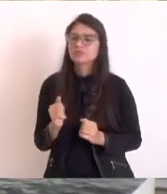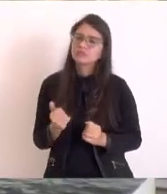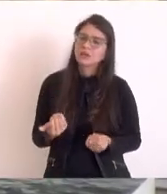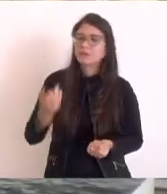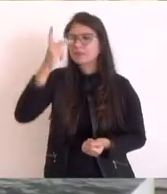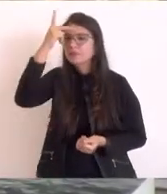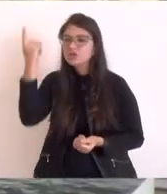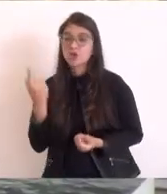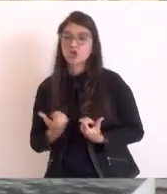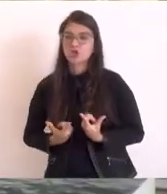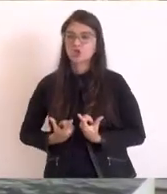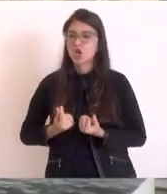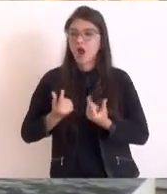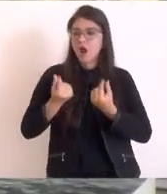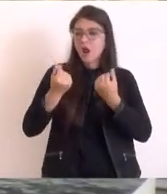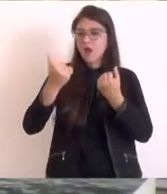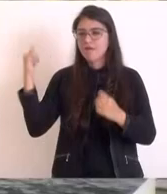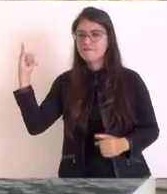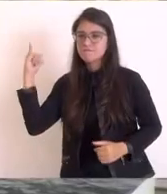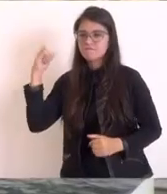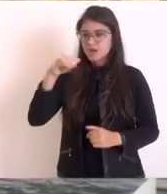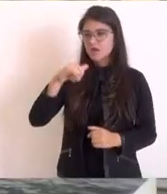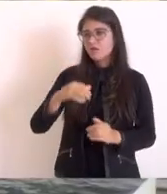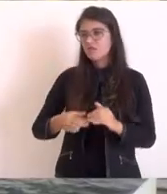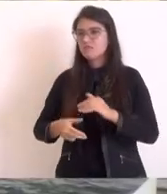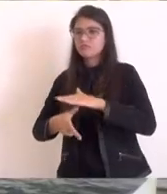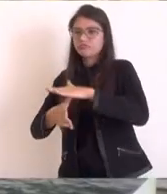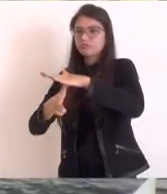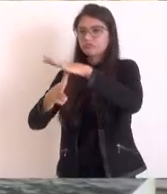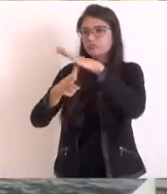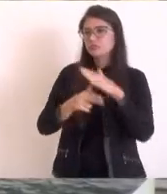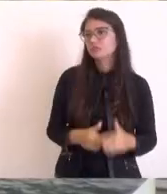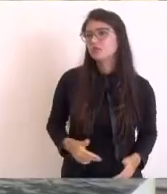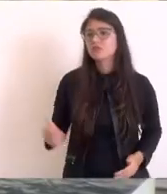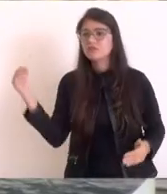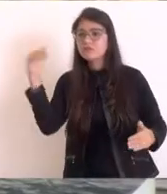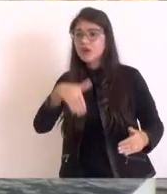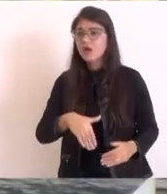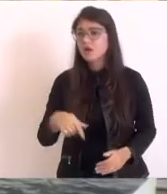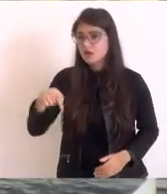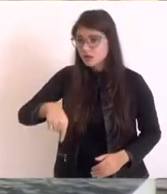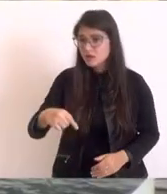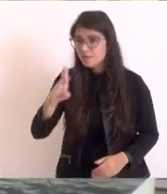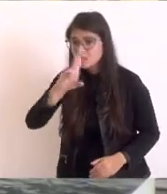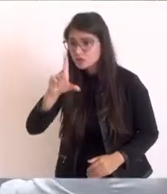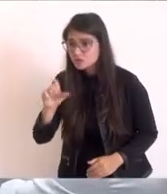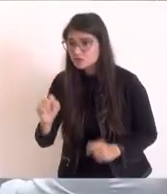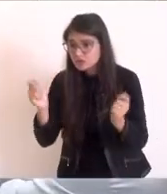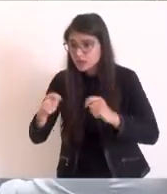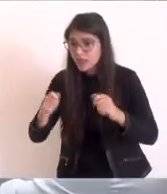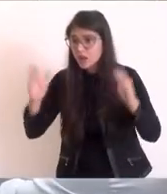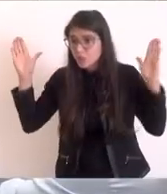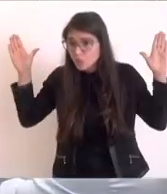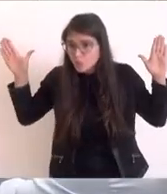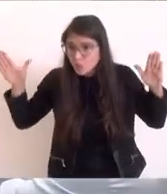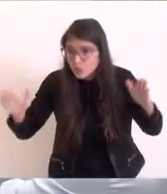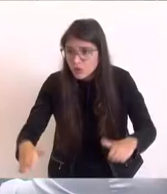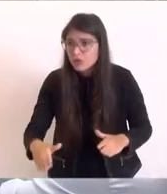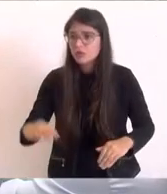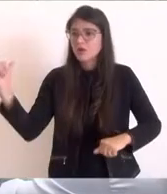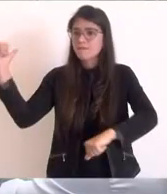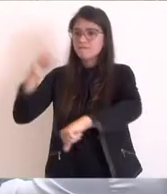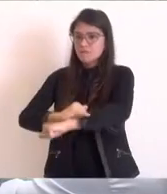que tem um recurso financeiro melhor, ele pode escolher vir para Búzios de avião, com o avião dele e pousar dentro de Búzios. Além disso,